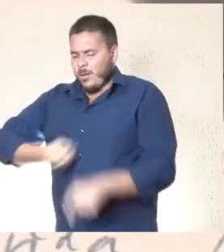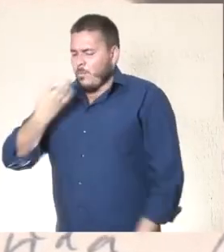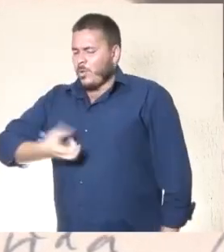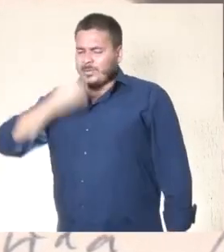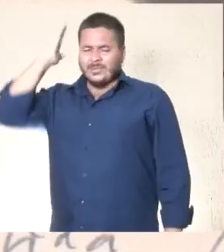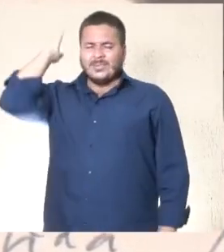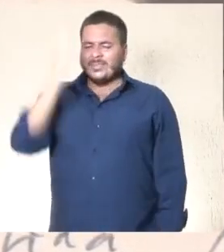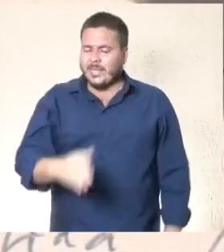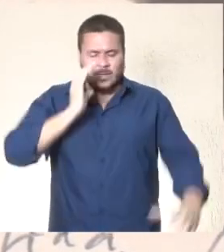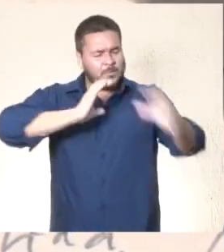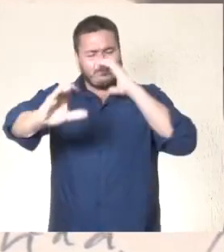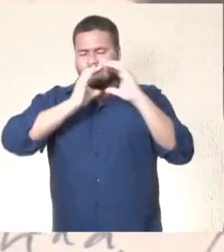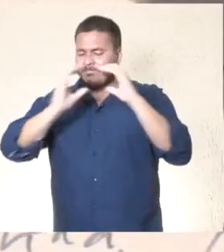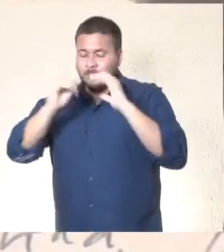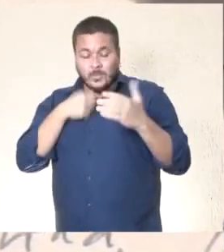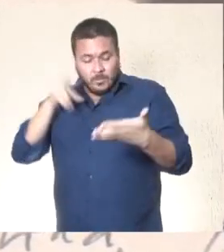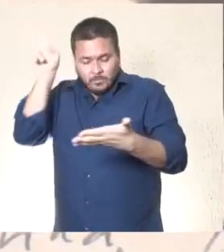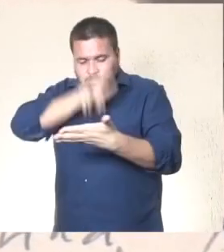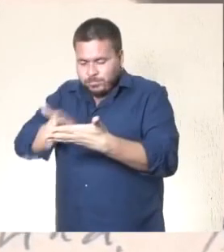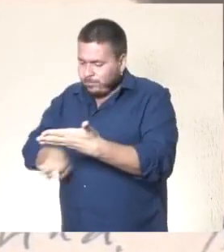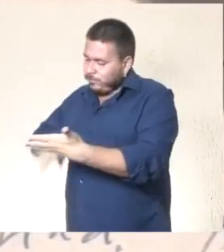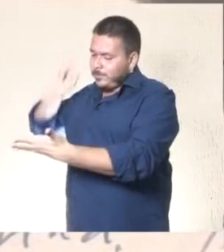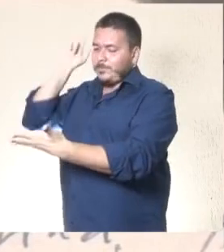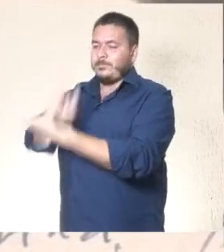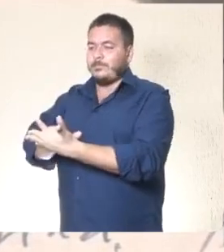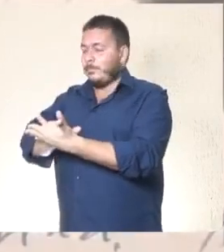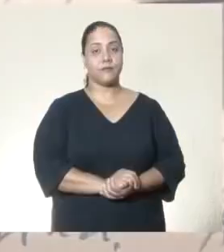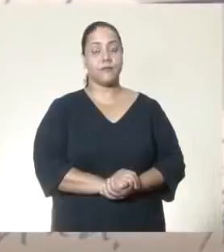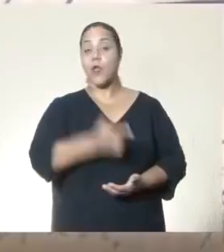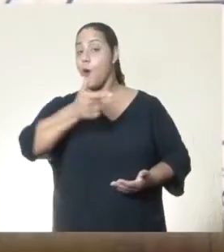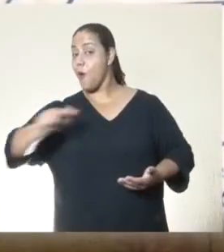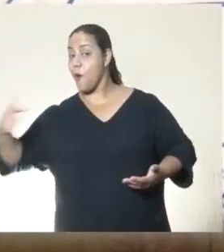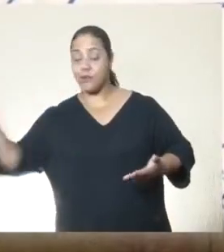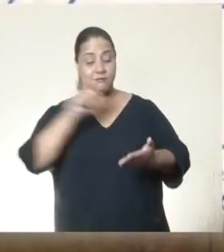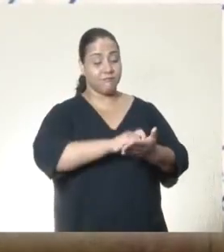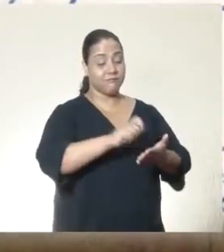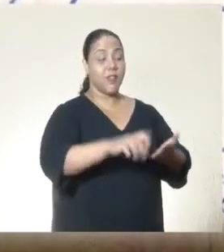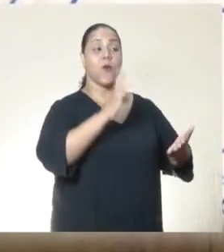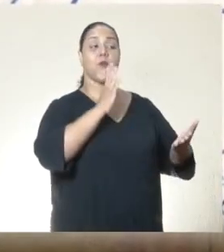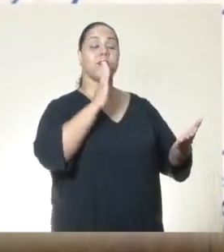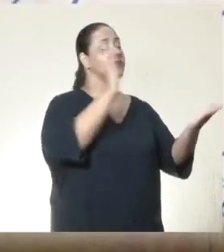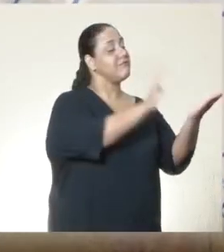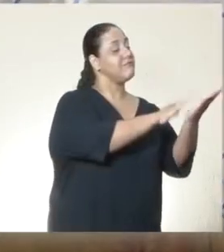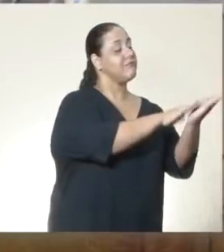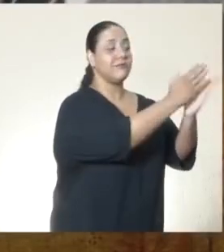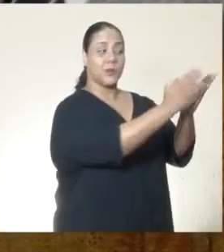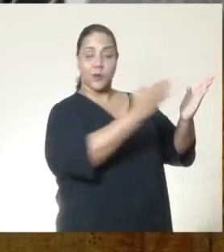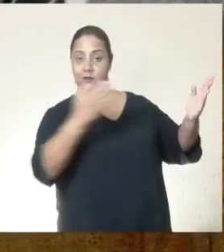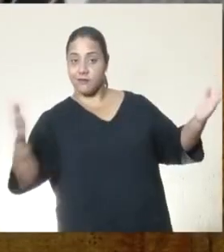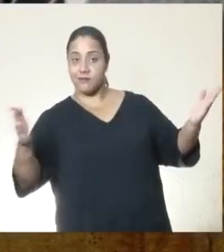poesia das mais diretas e comunicativas que já tenho lido e amado. Outros escritores conheceram e